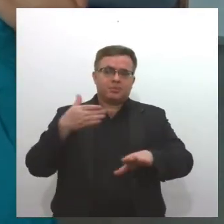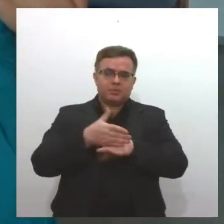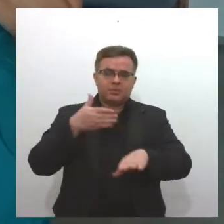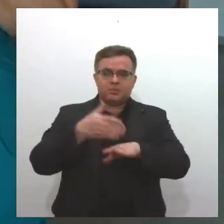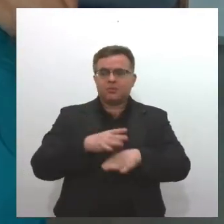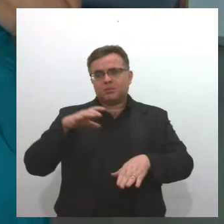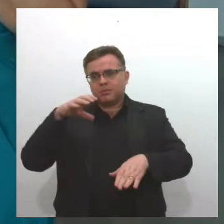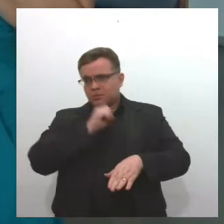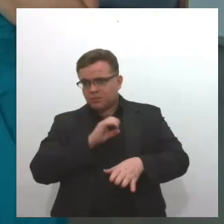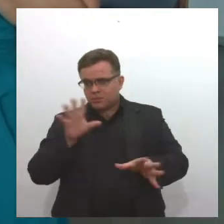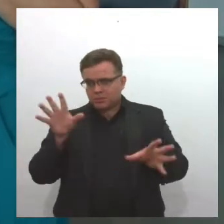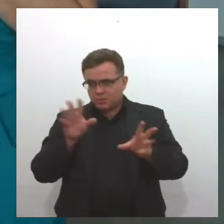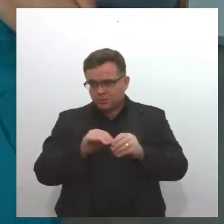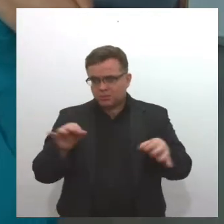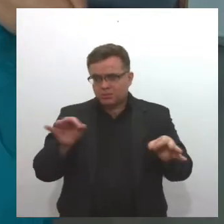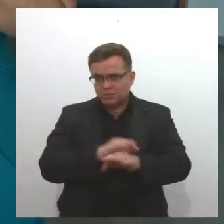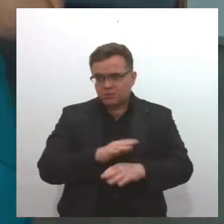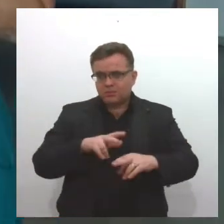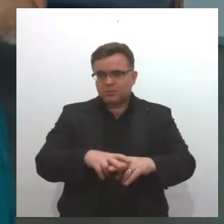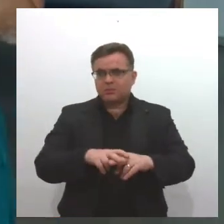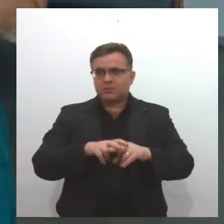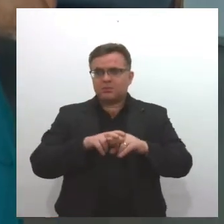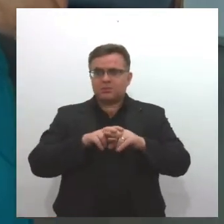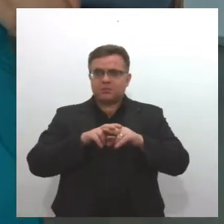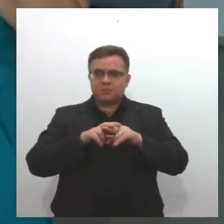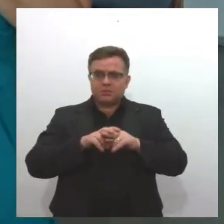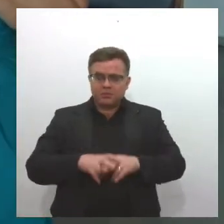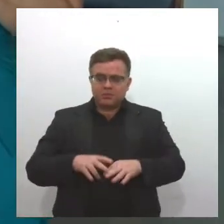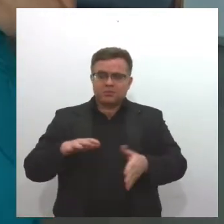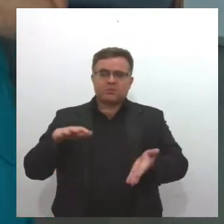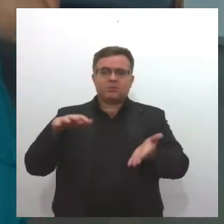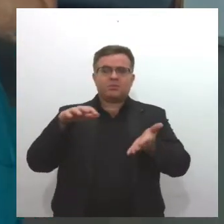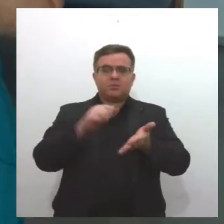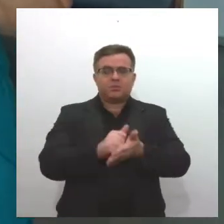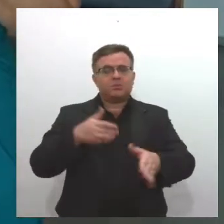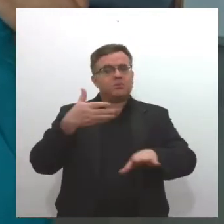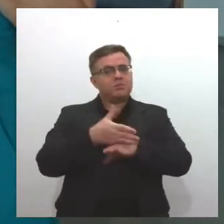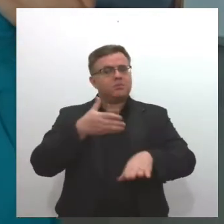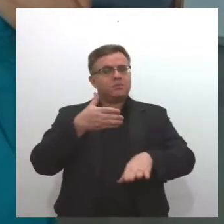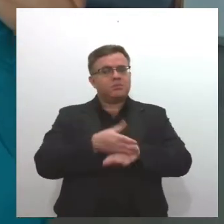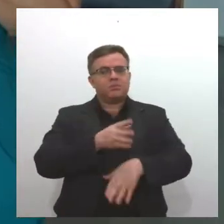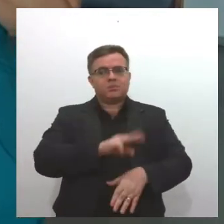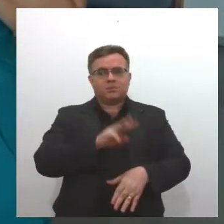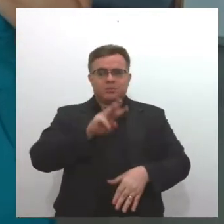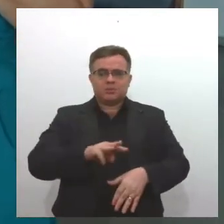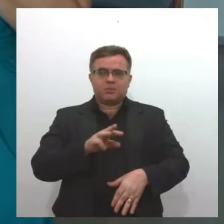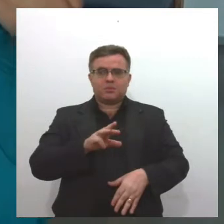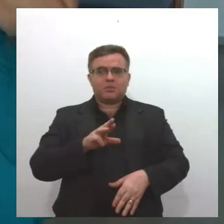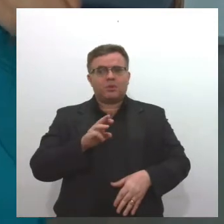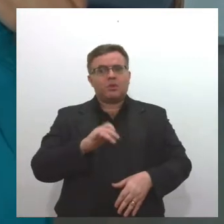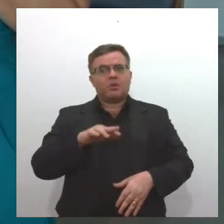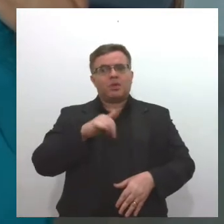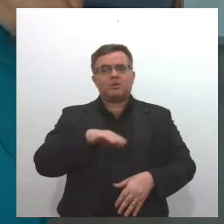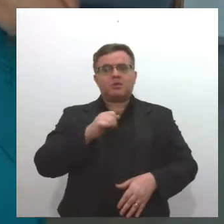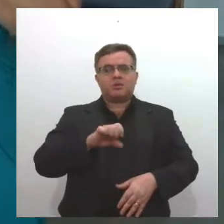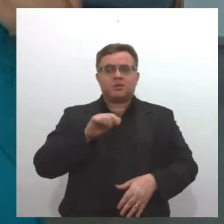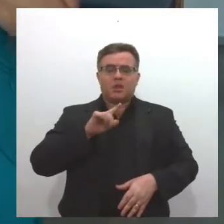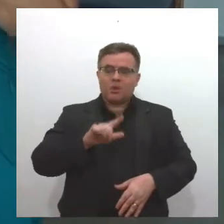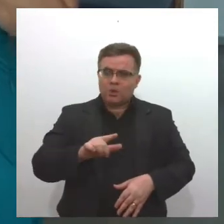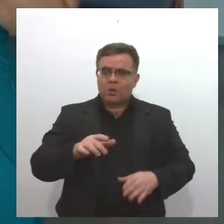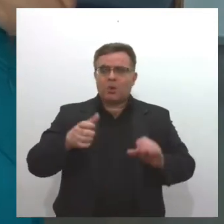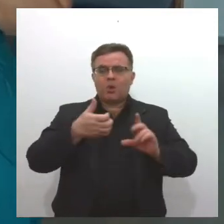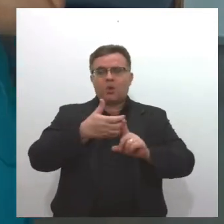qualificação rápida. E para se inscrever é só entrar no nosso site, uninasal.extensão